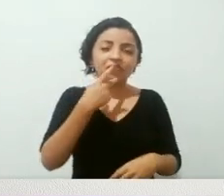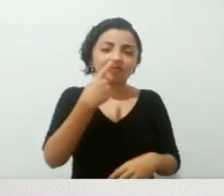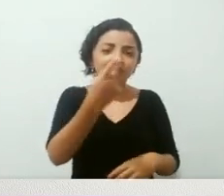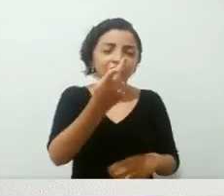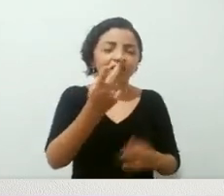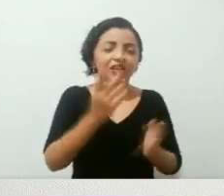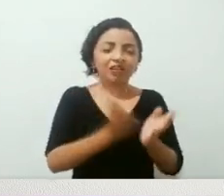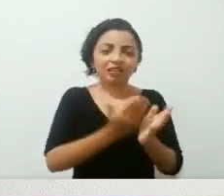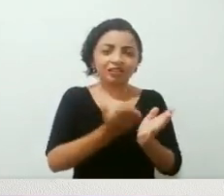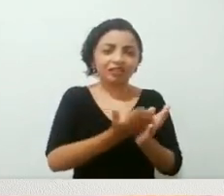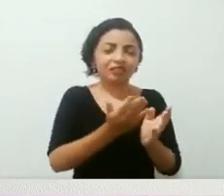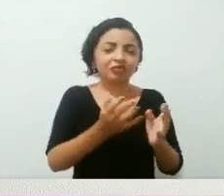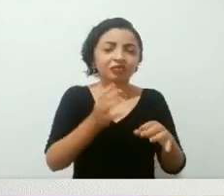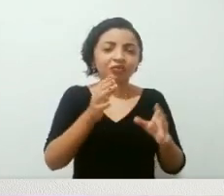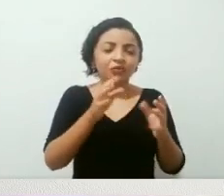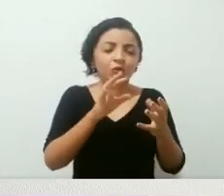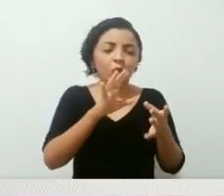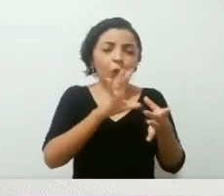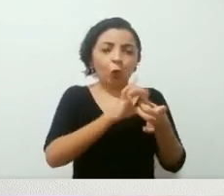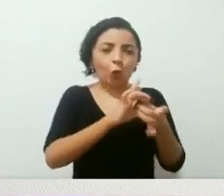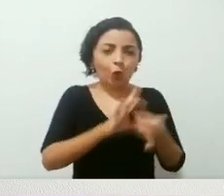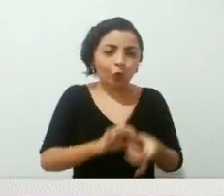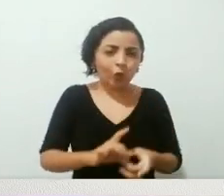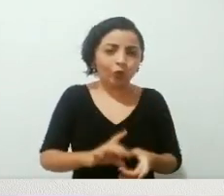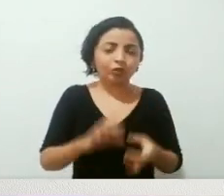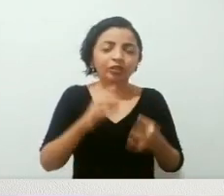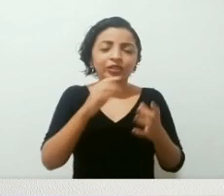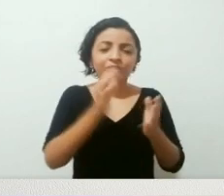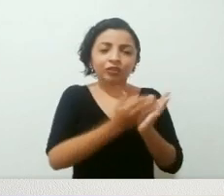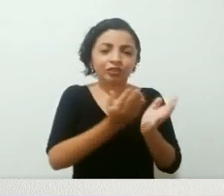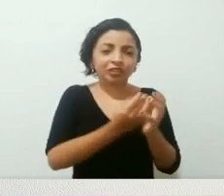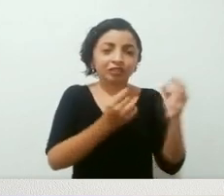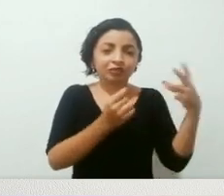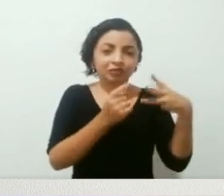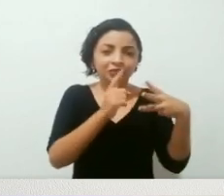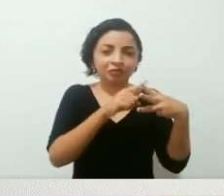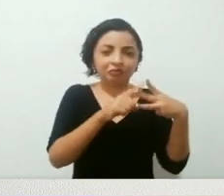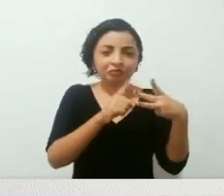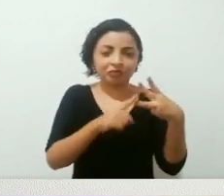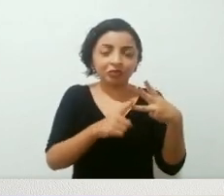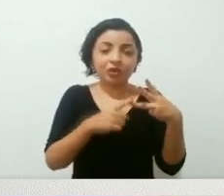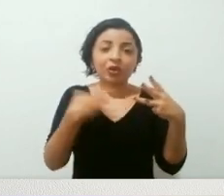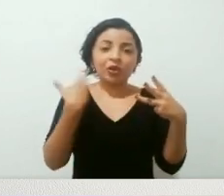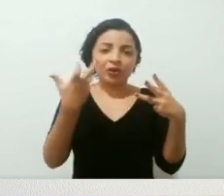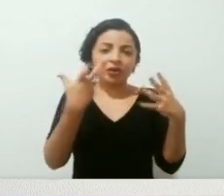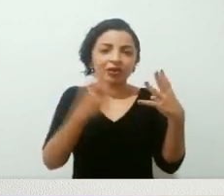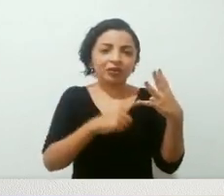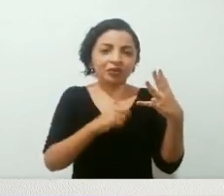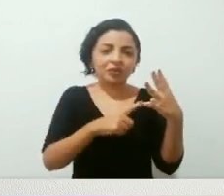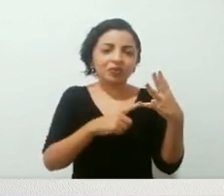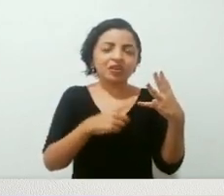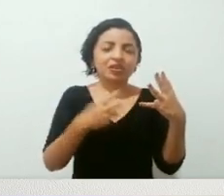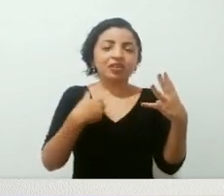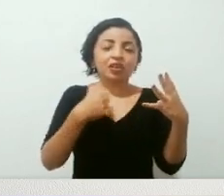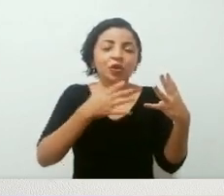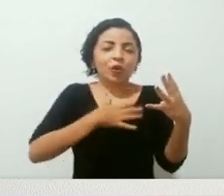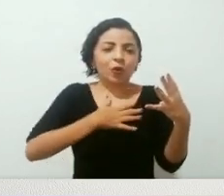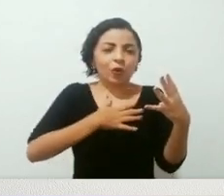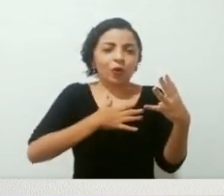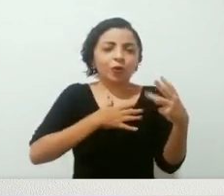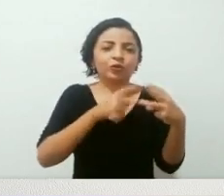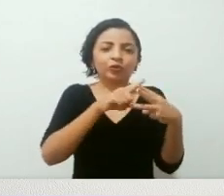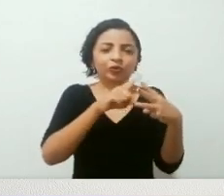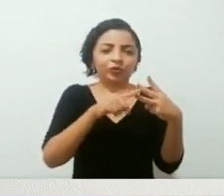romance, eu digo o contexto dos três livros, né, eu espero que o quarto livro também me surpreenda positivamente, eu gosto, gosto dos três